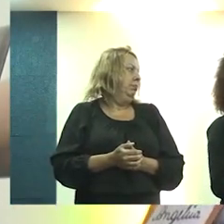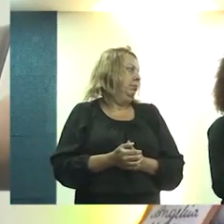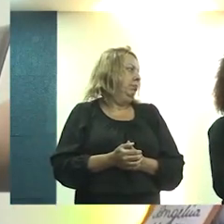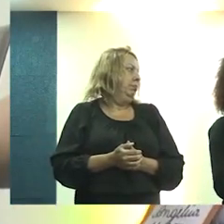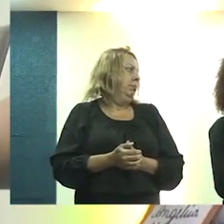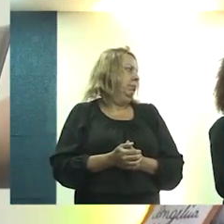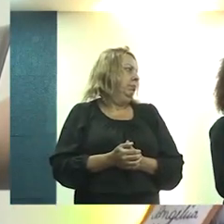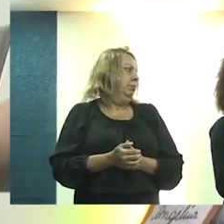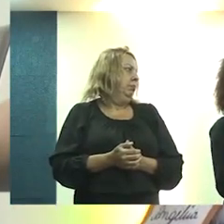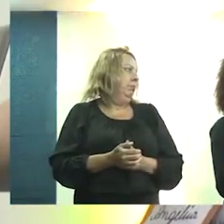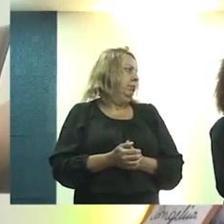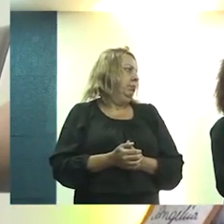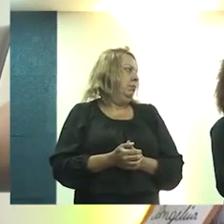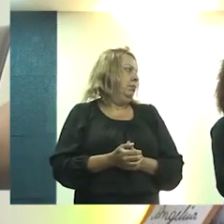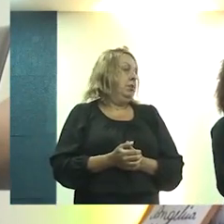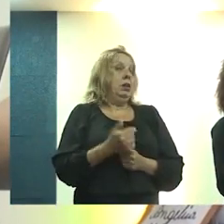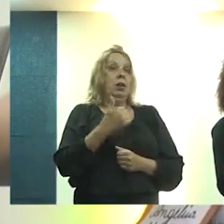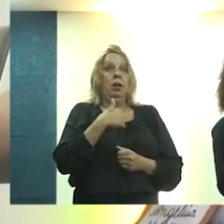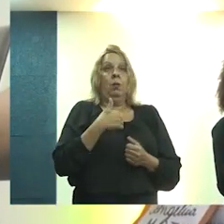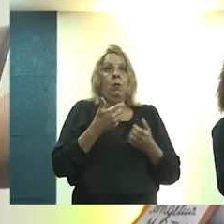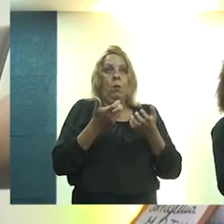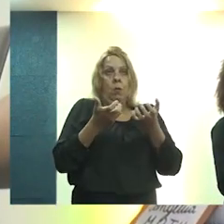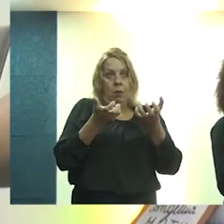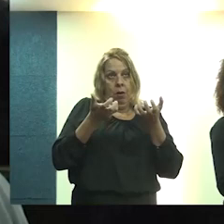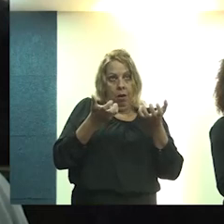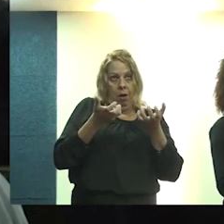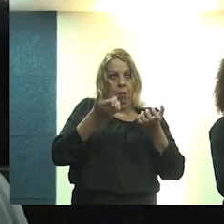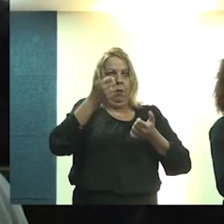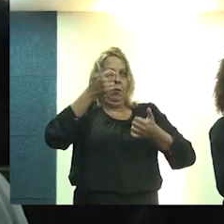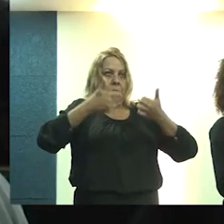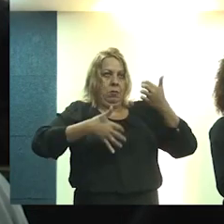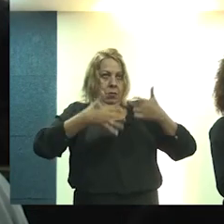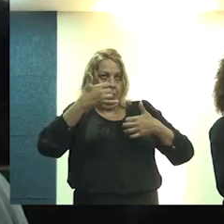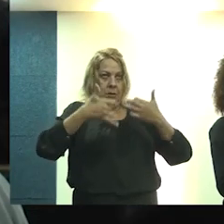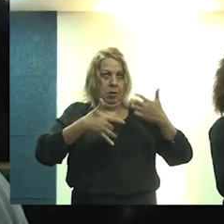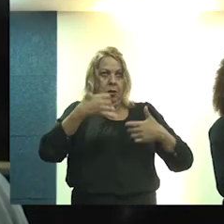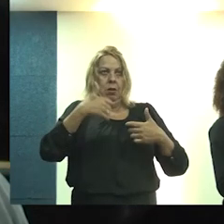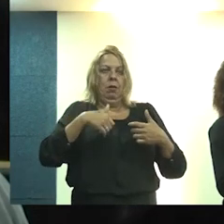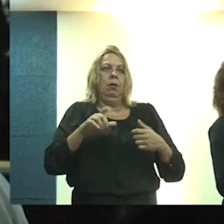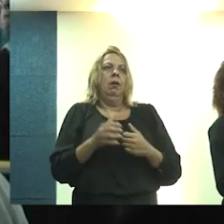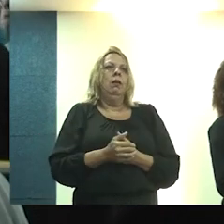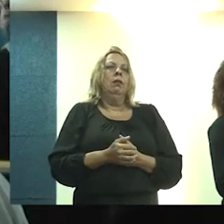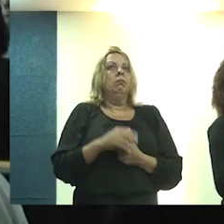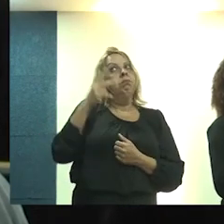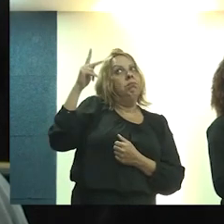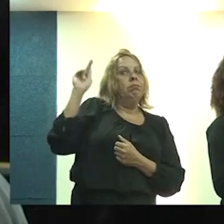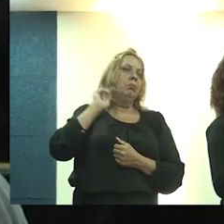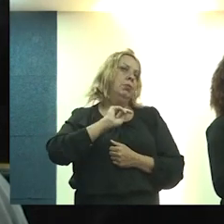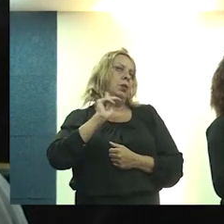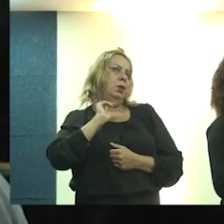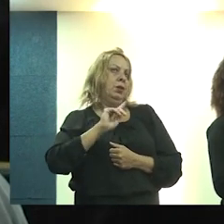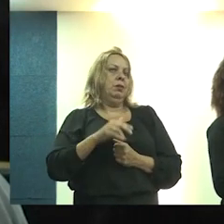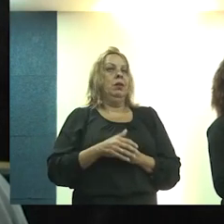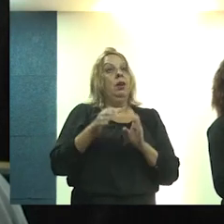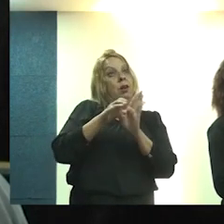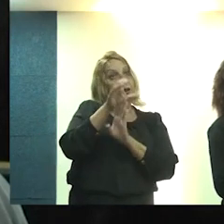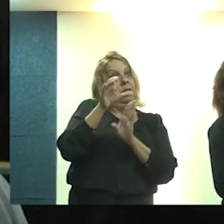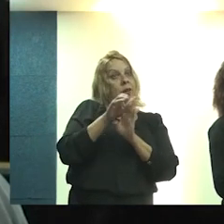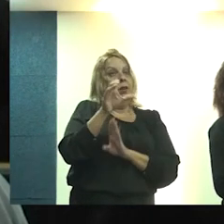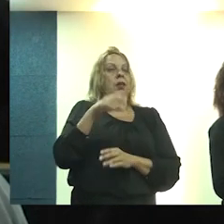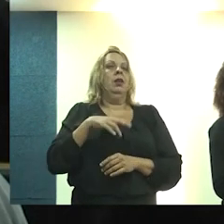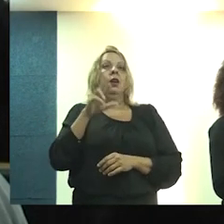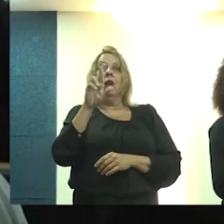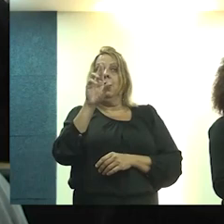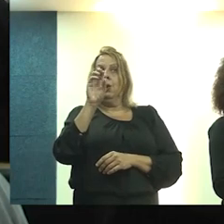Eu queria falar só uma lâmina lá de Belo Horizonte. A conselheira Rose